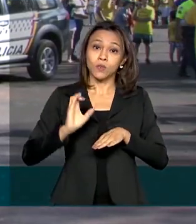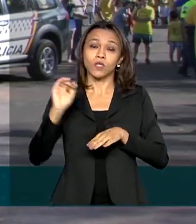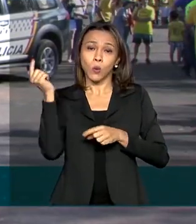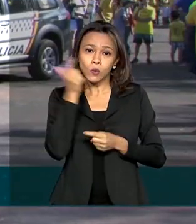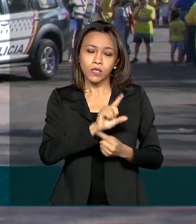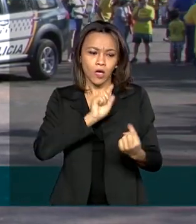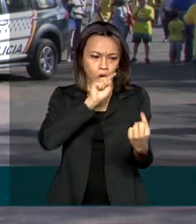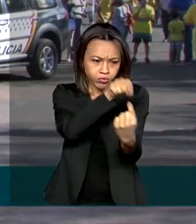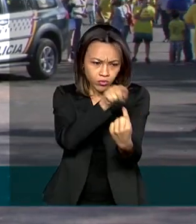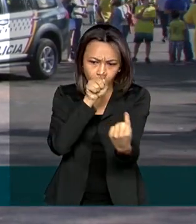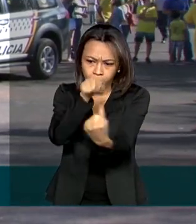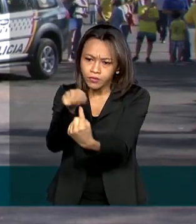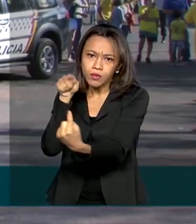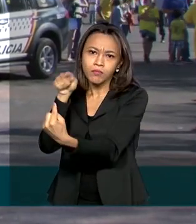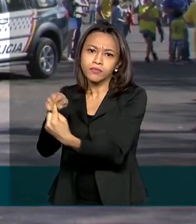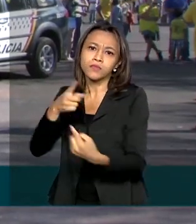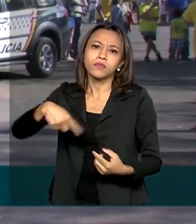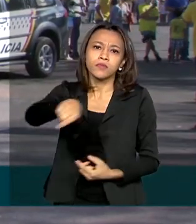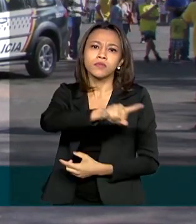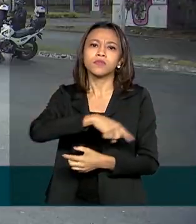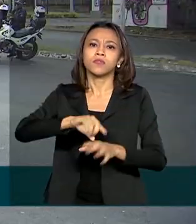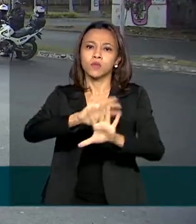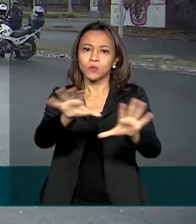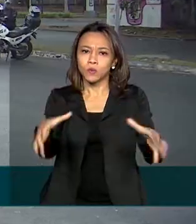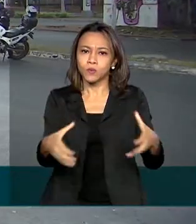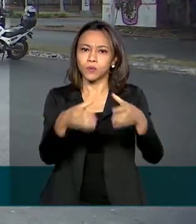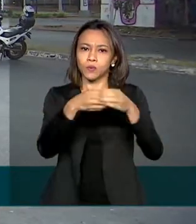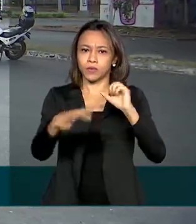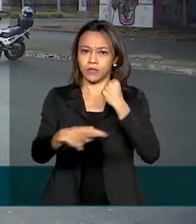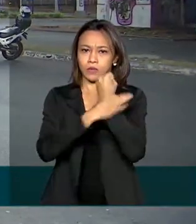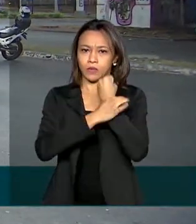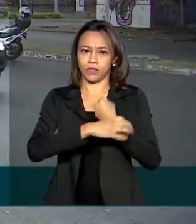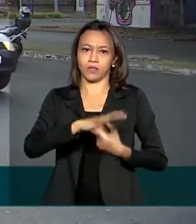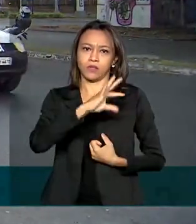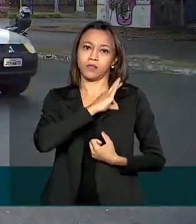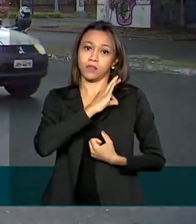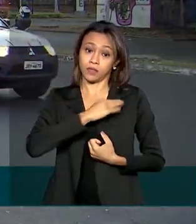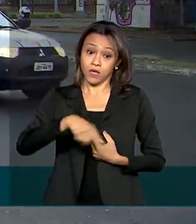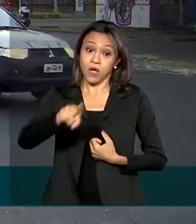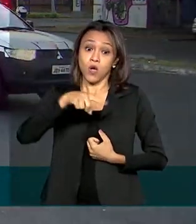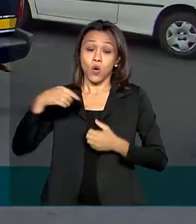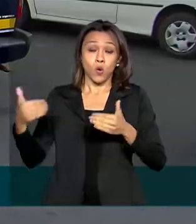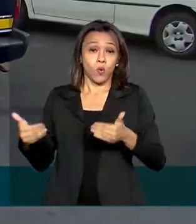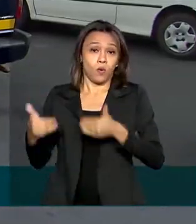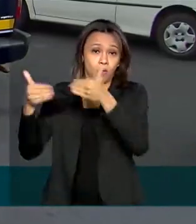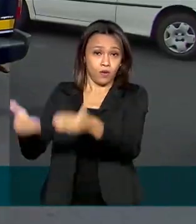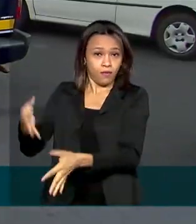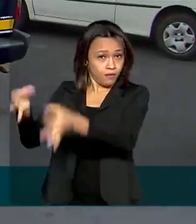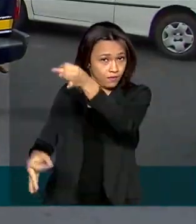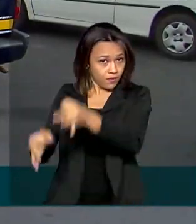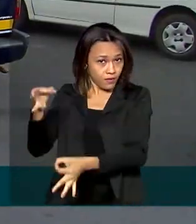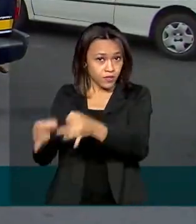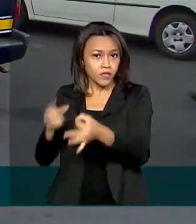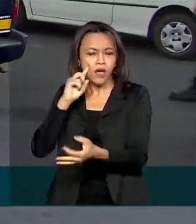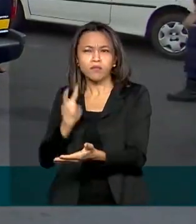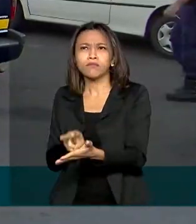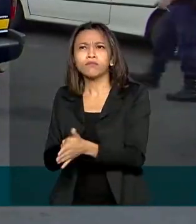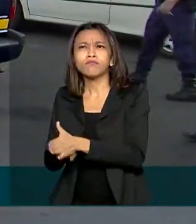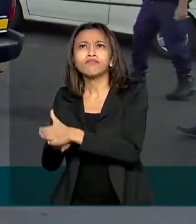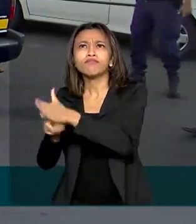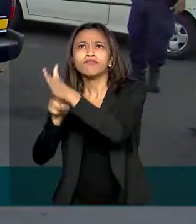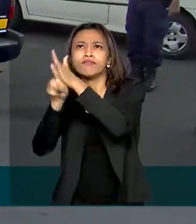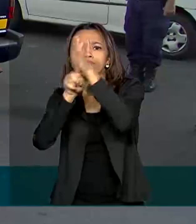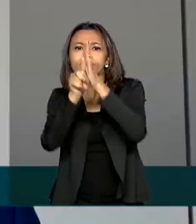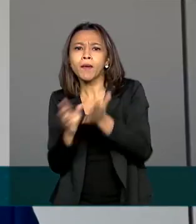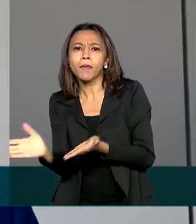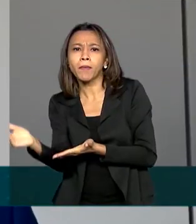necessidades dos agentes de segurança pública, o Ministério da Justiça está fazendo um levantamento em todo